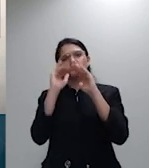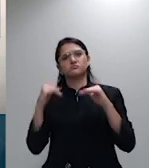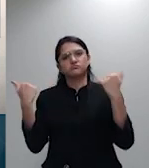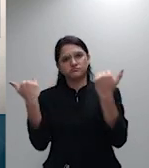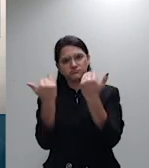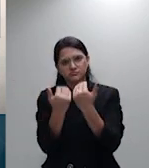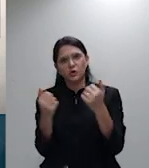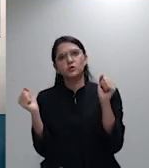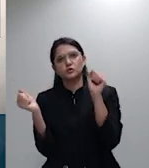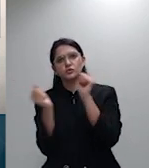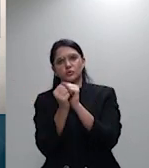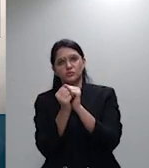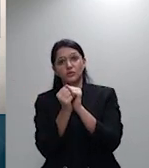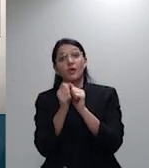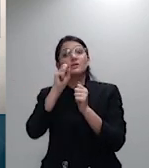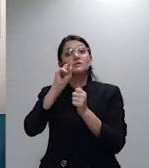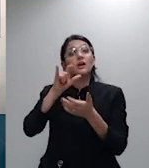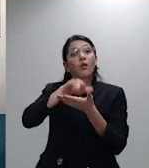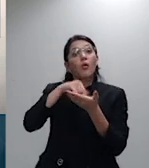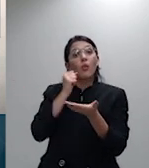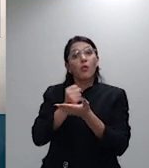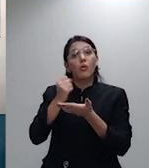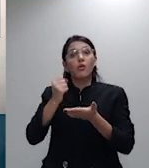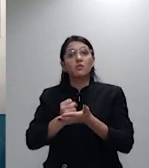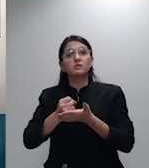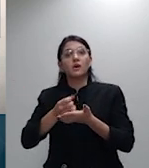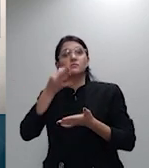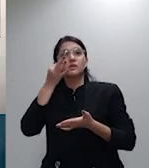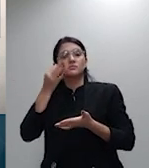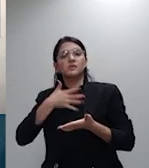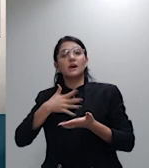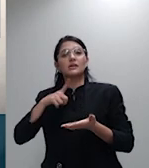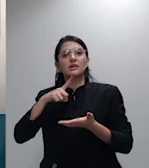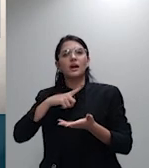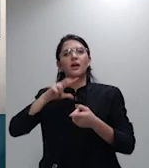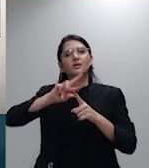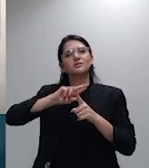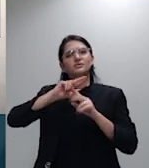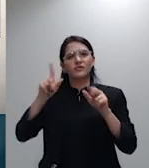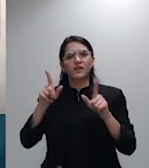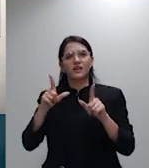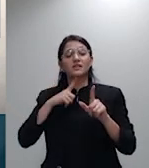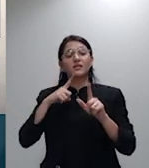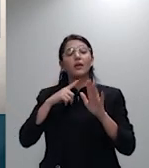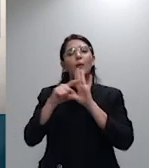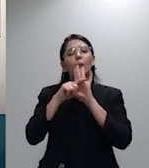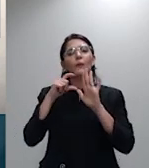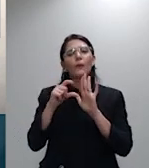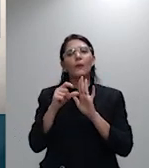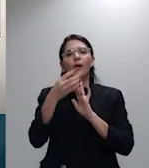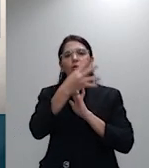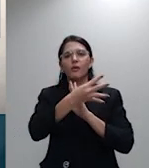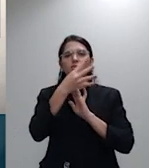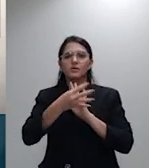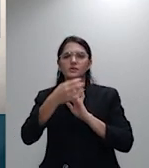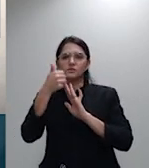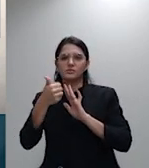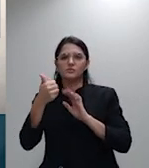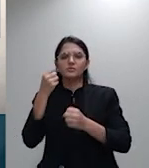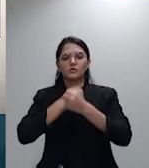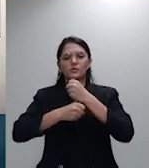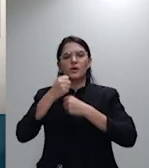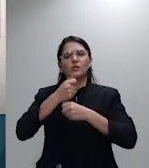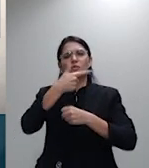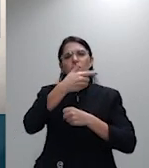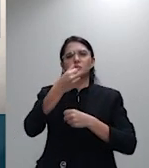ENS a resolução 441 de 2018 ela dá os critérios que a ENS tem que seguir para apurar